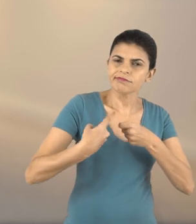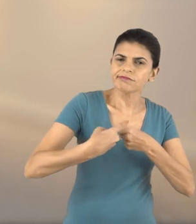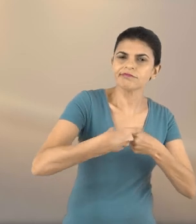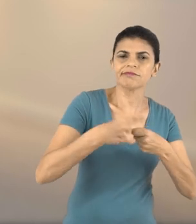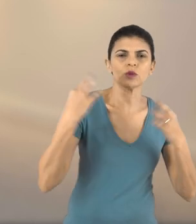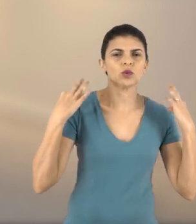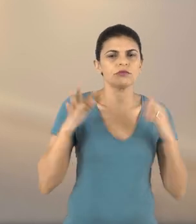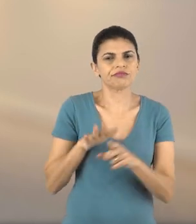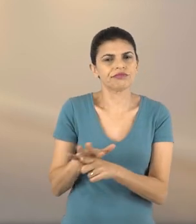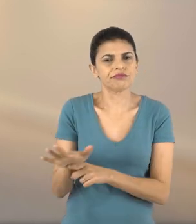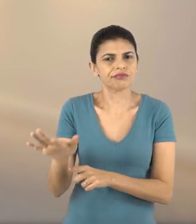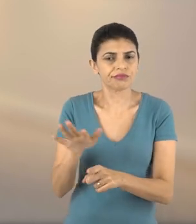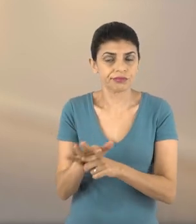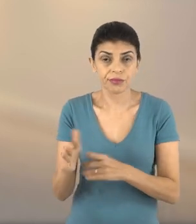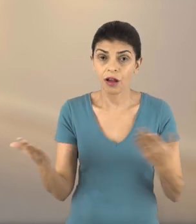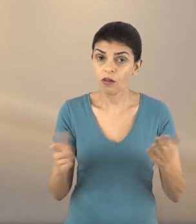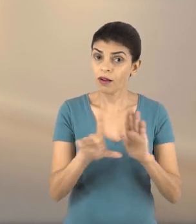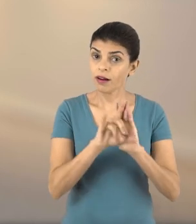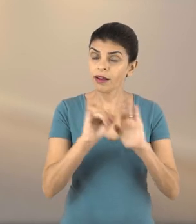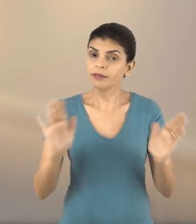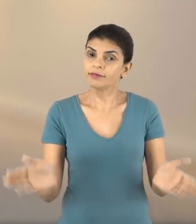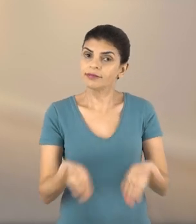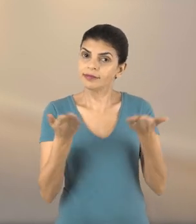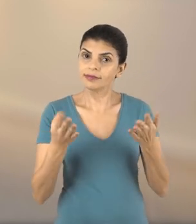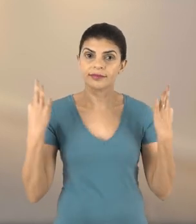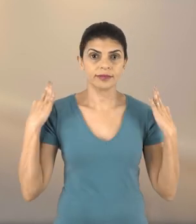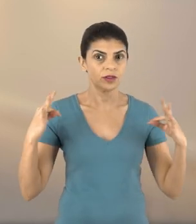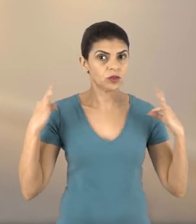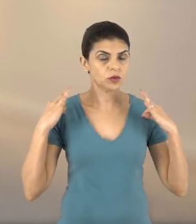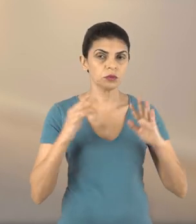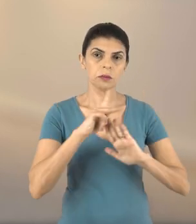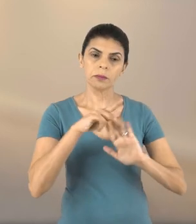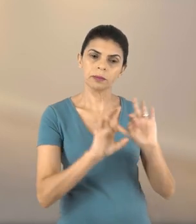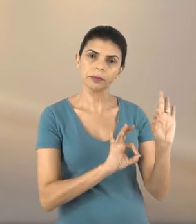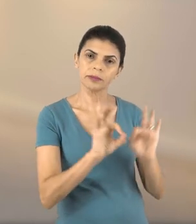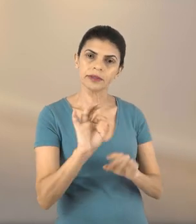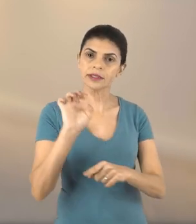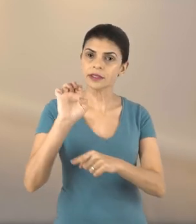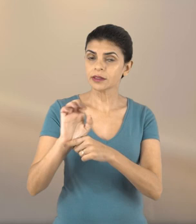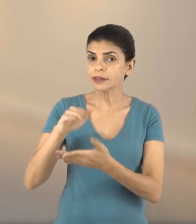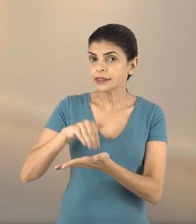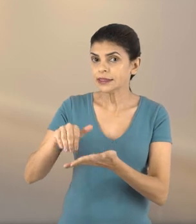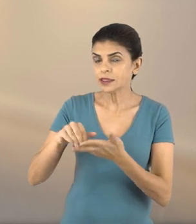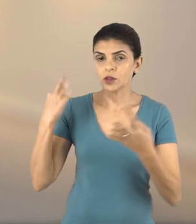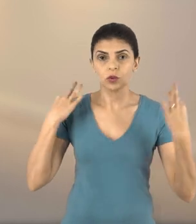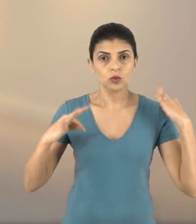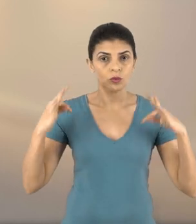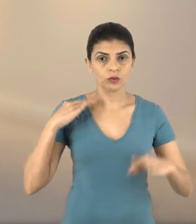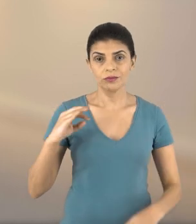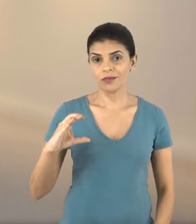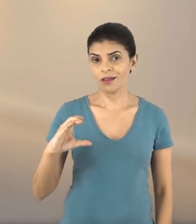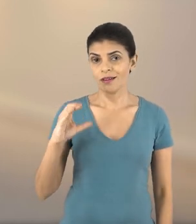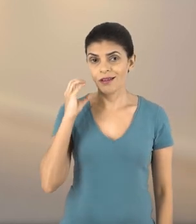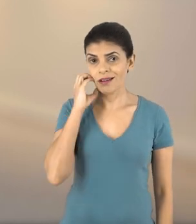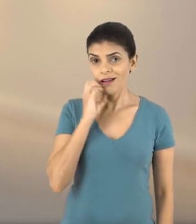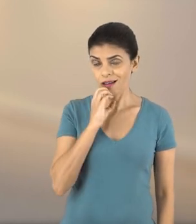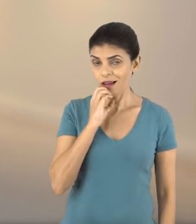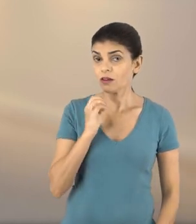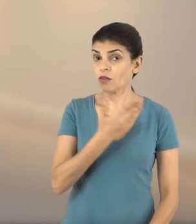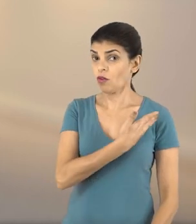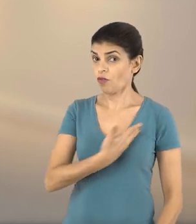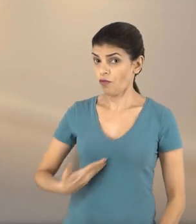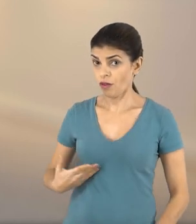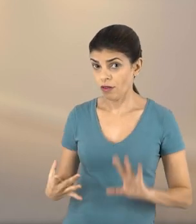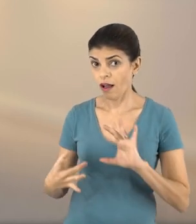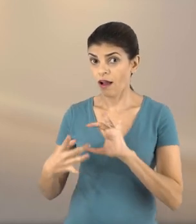interior à capital. Agora é garantir a Lei de Incentivo ao Turismo e o Plano Estadual de Segurança Turística. Com Cláudio Castro, governador,